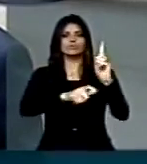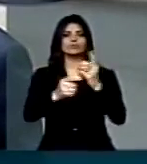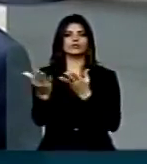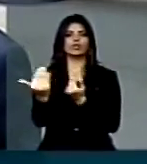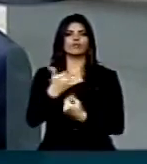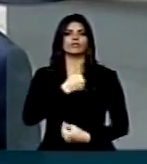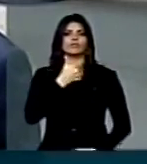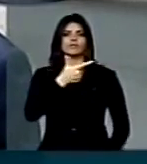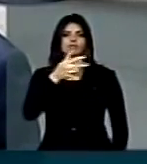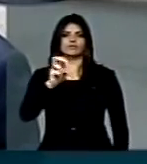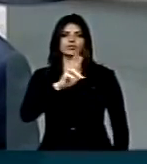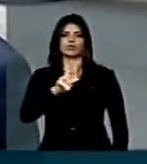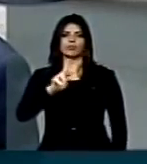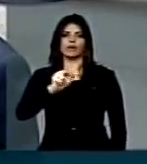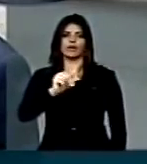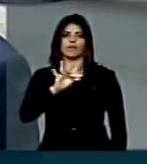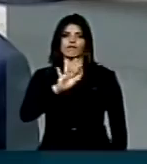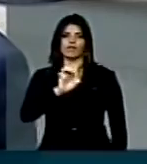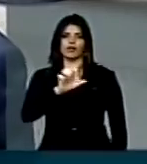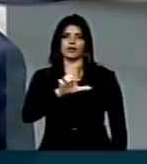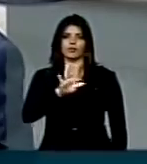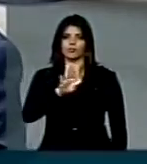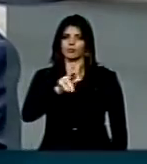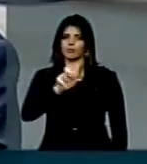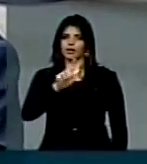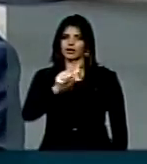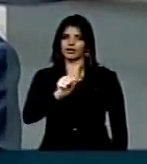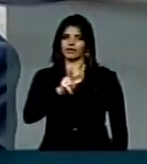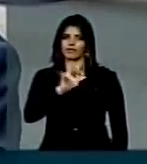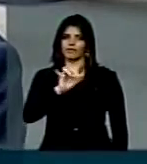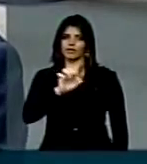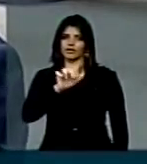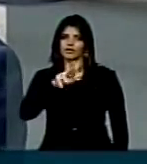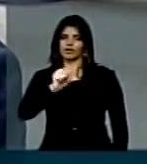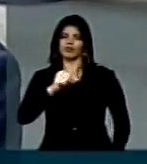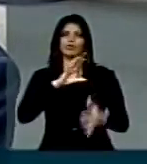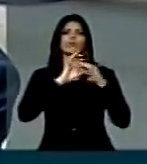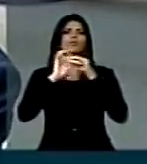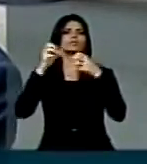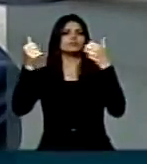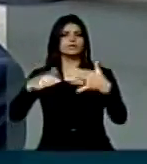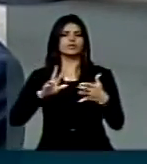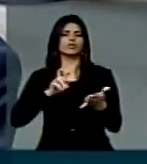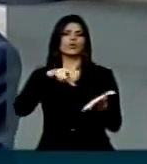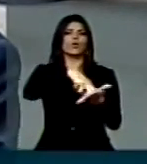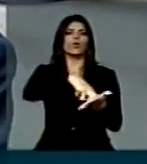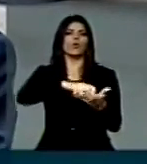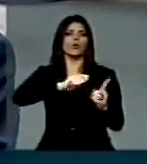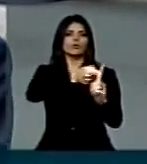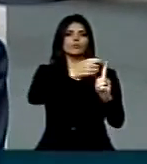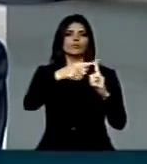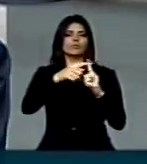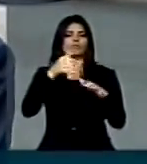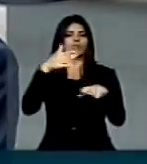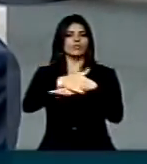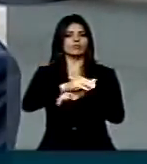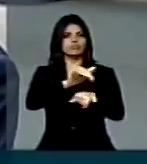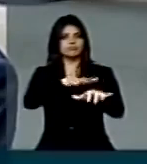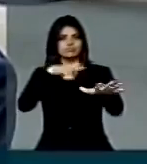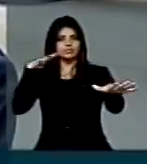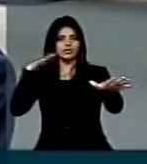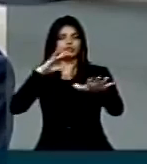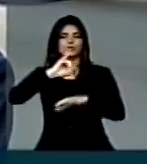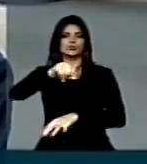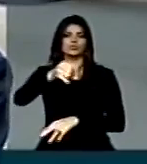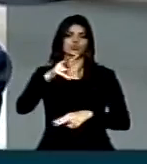25 anos chamado Rafael Braga Vieira. O contexto da sua condenação é porque participou das manifestações em